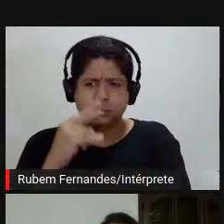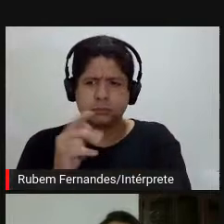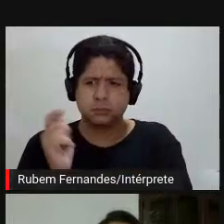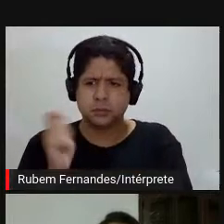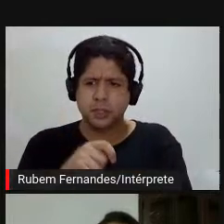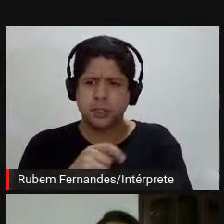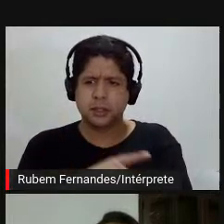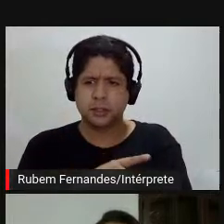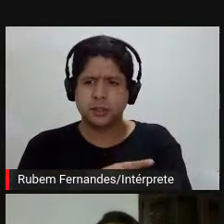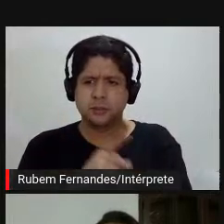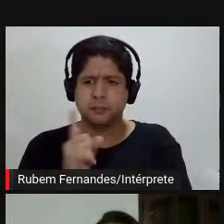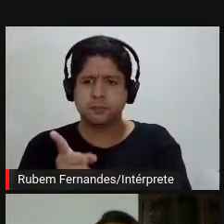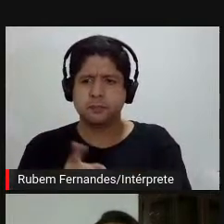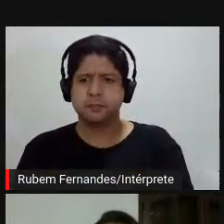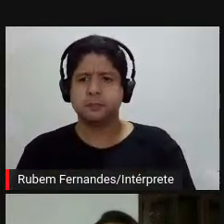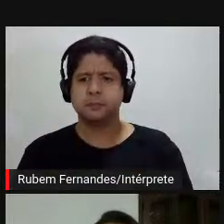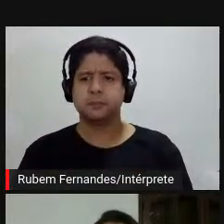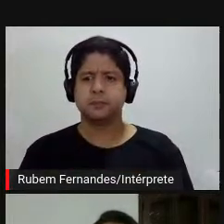tem uma